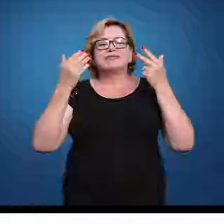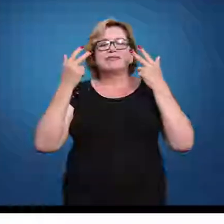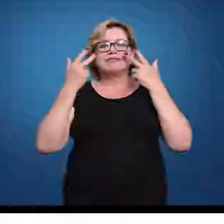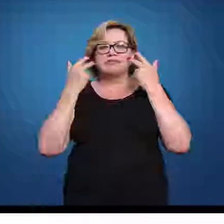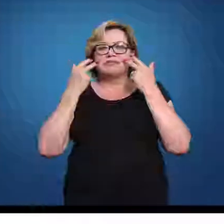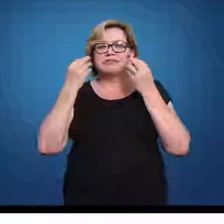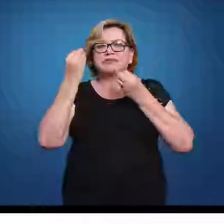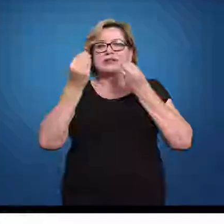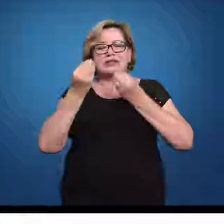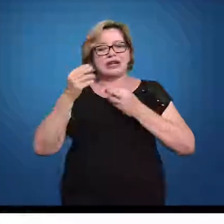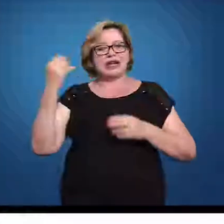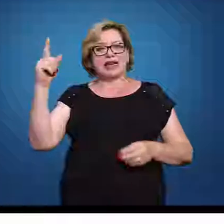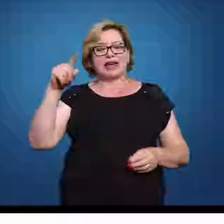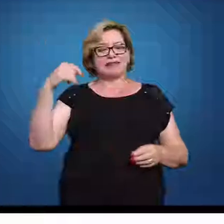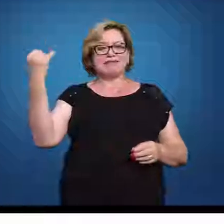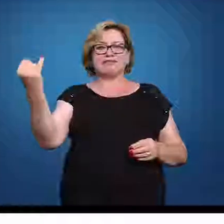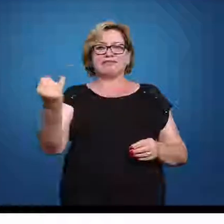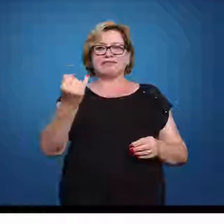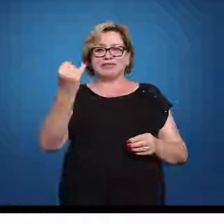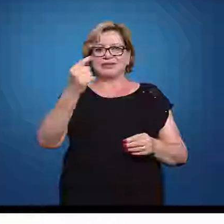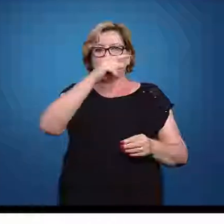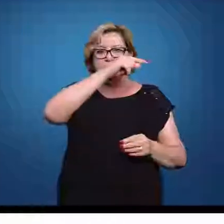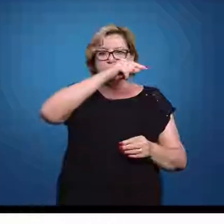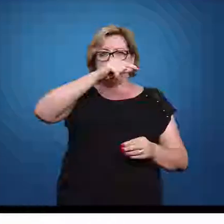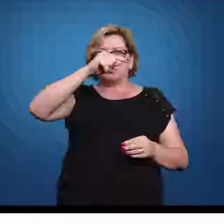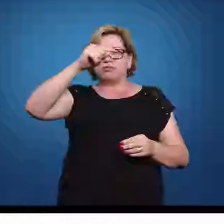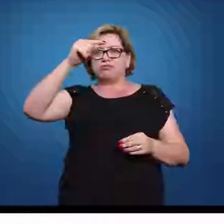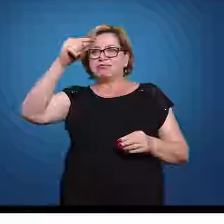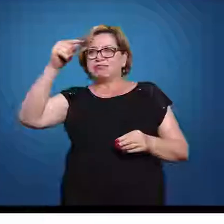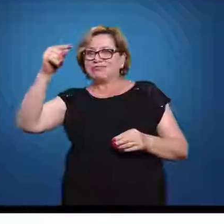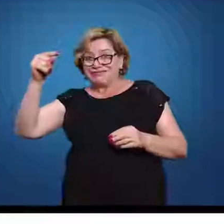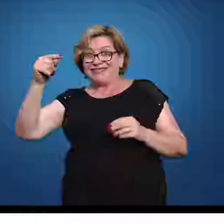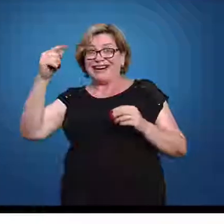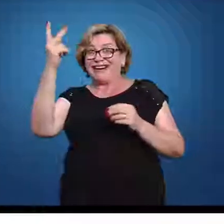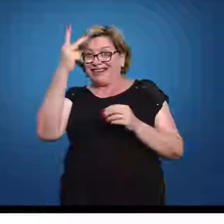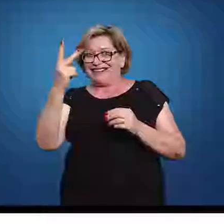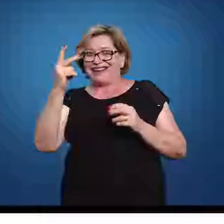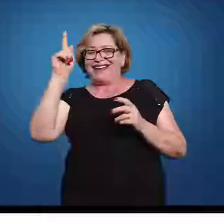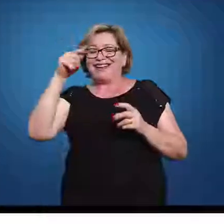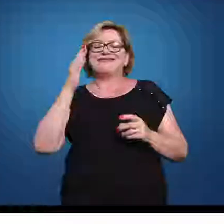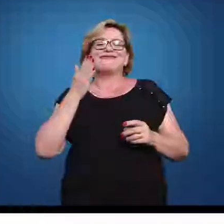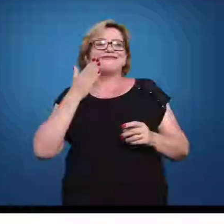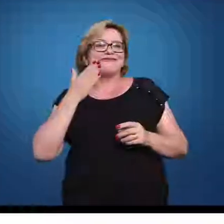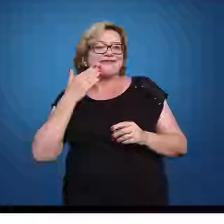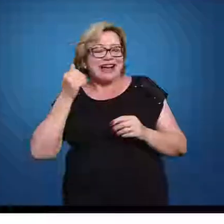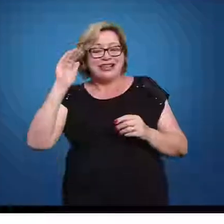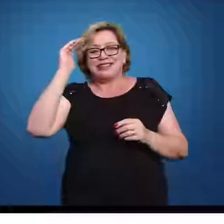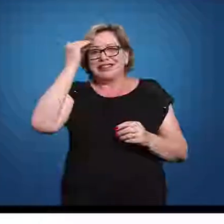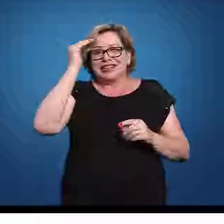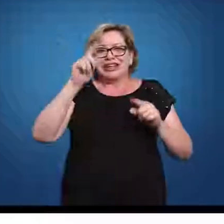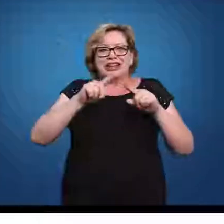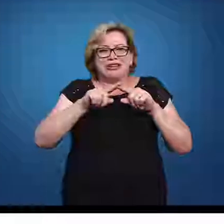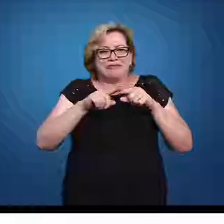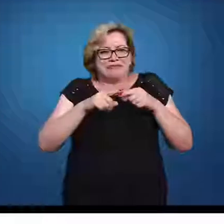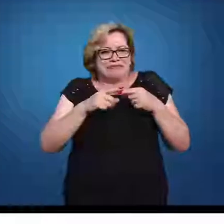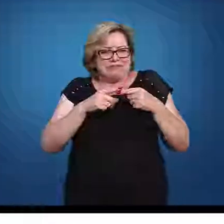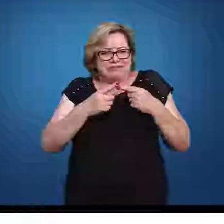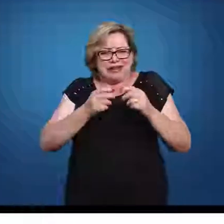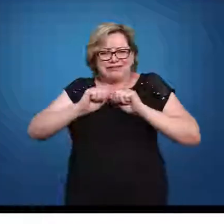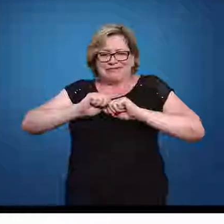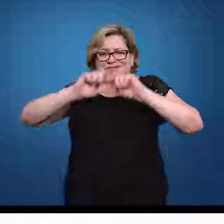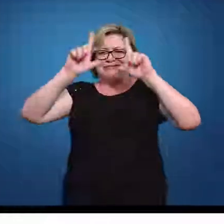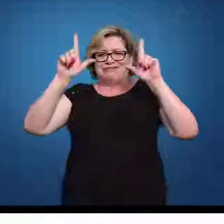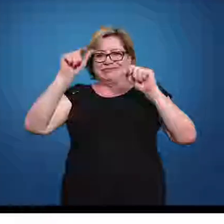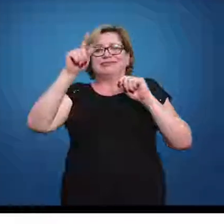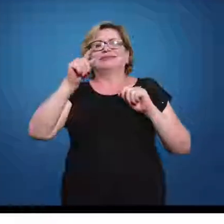É bem importante você desenhar a curva. É mais fácil de compreender. Não é obrigatório, porém, é mais fácil de